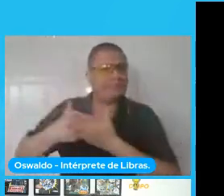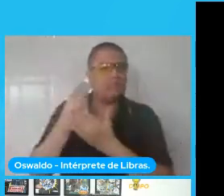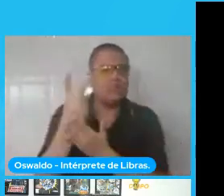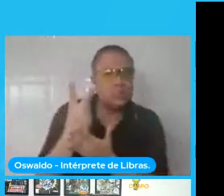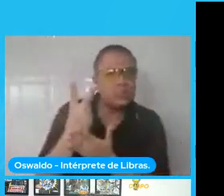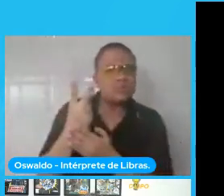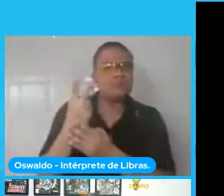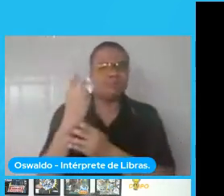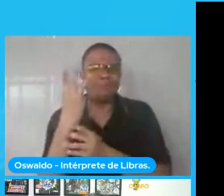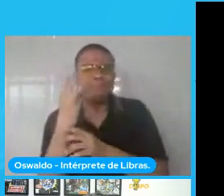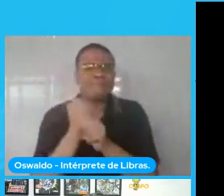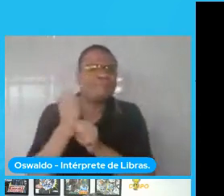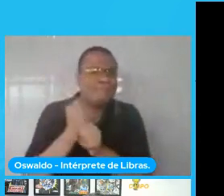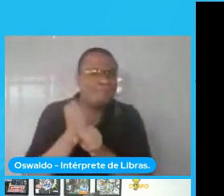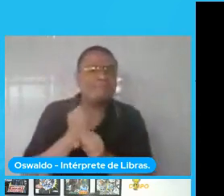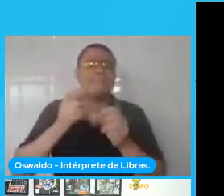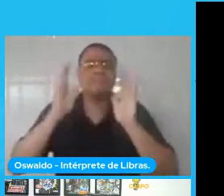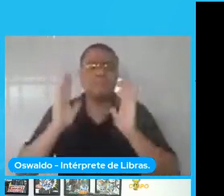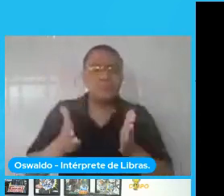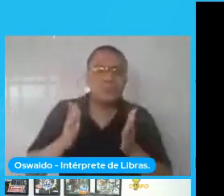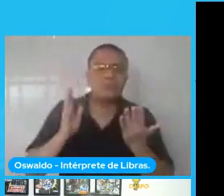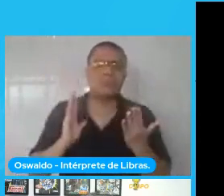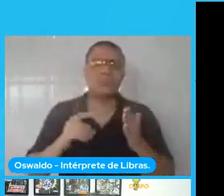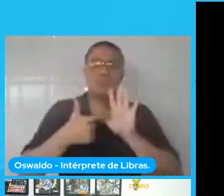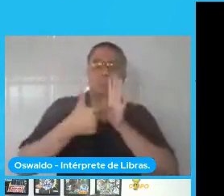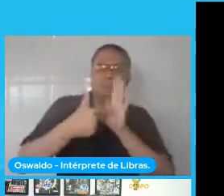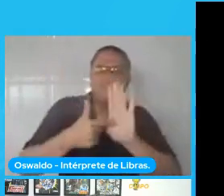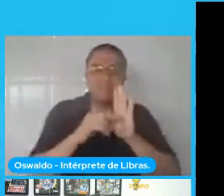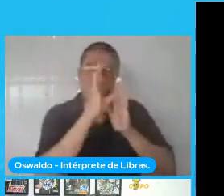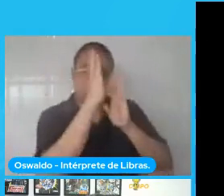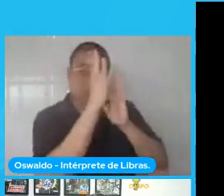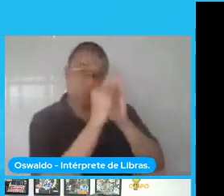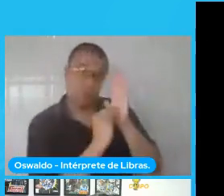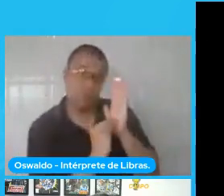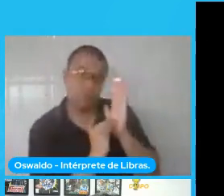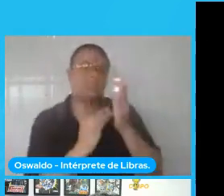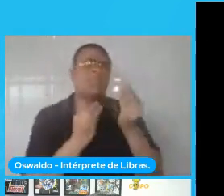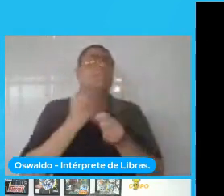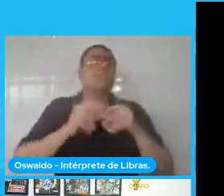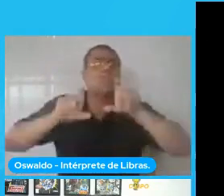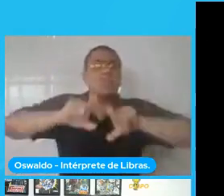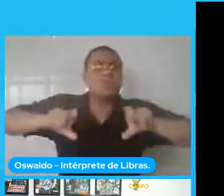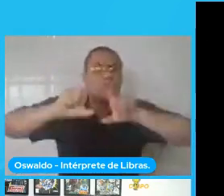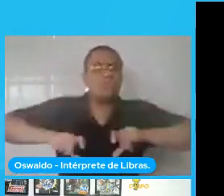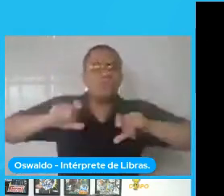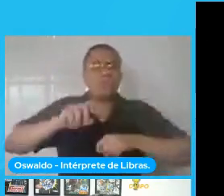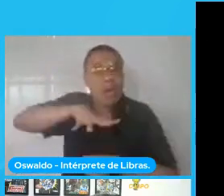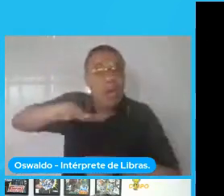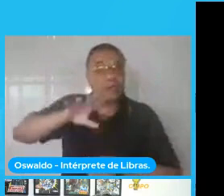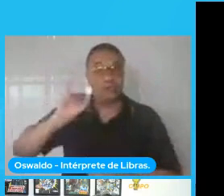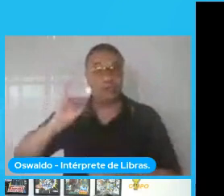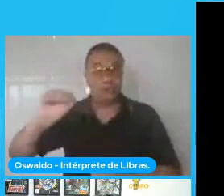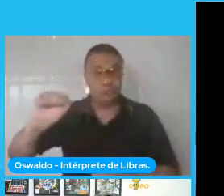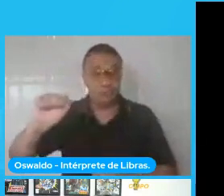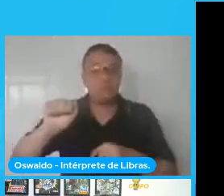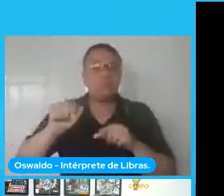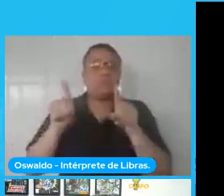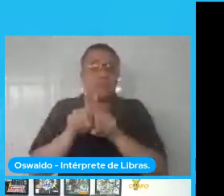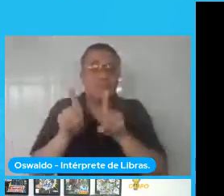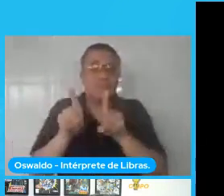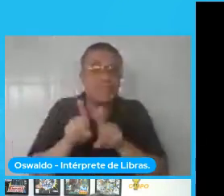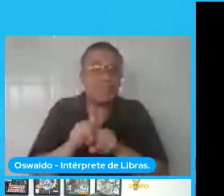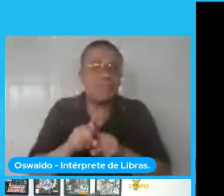Apresentar um pouquinho de conceitos de visão computacional e de learning, ferramentas e datasets que eu utilizei para a construção dessa